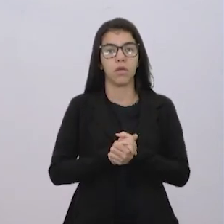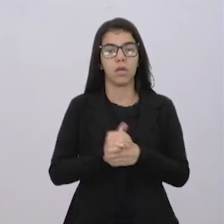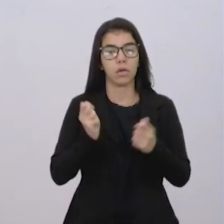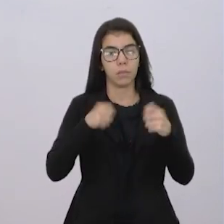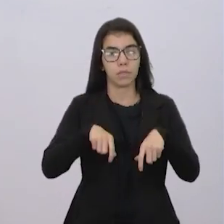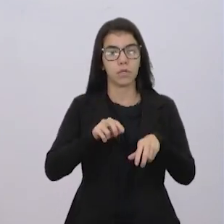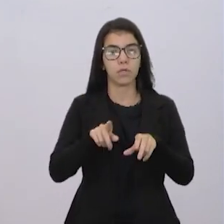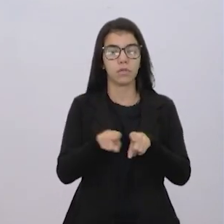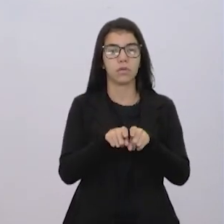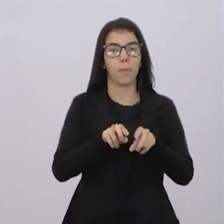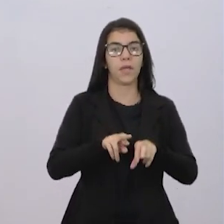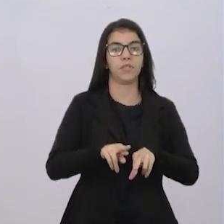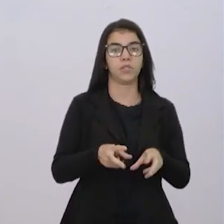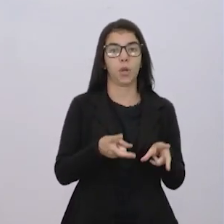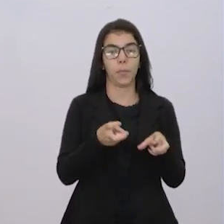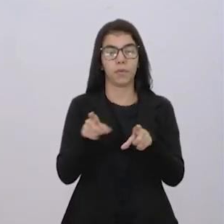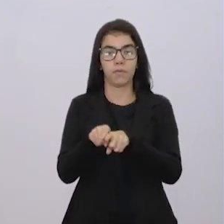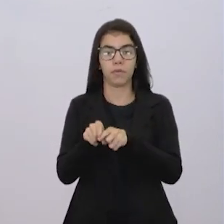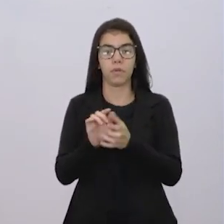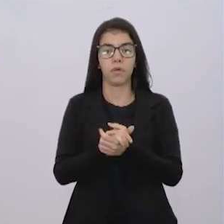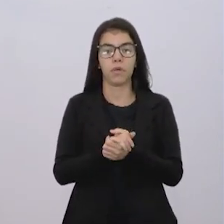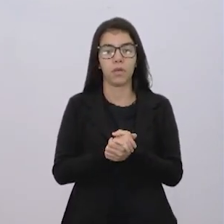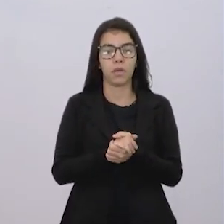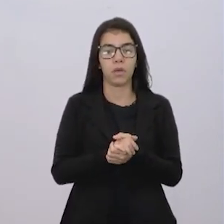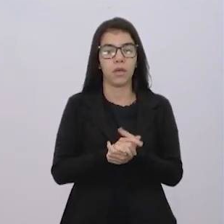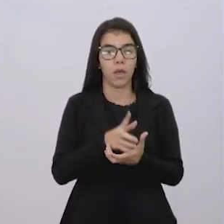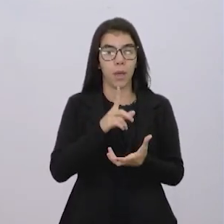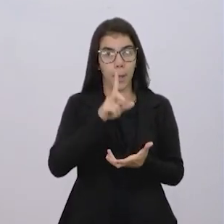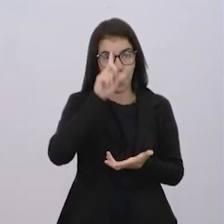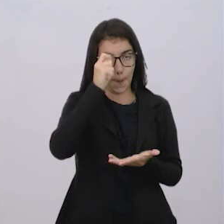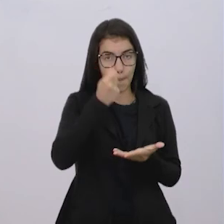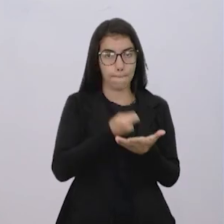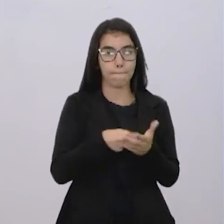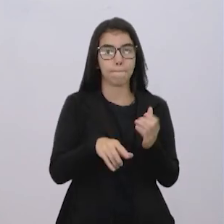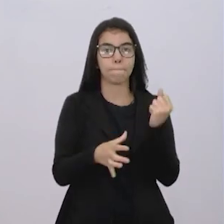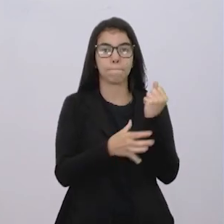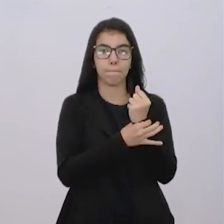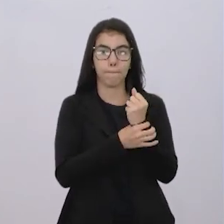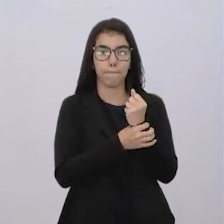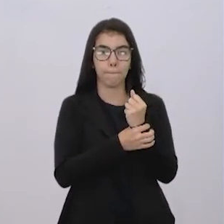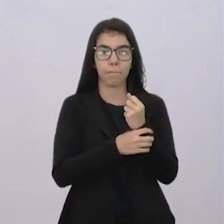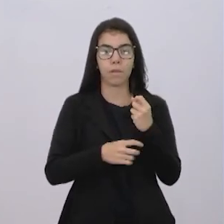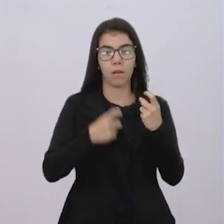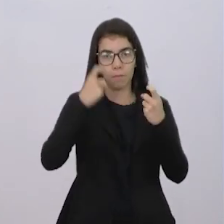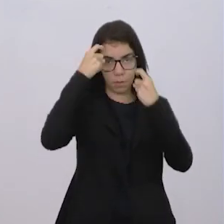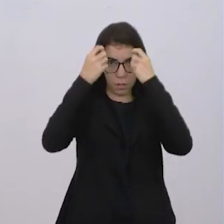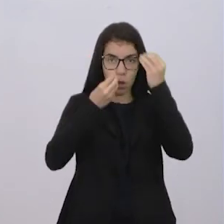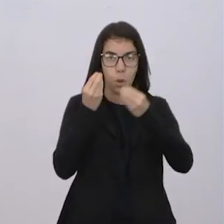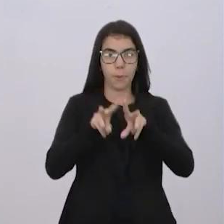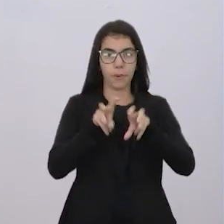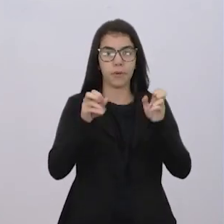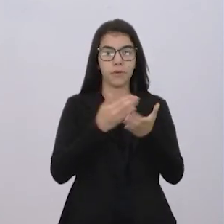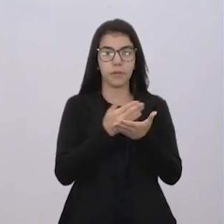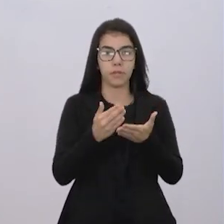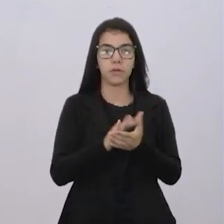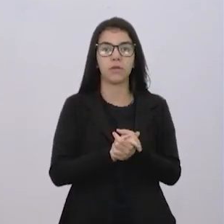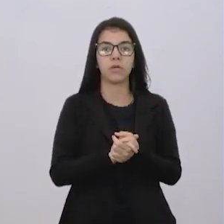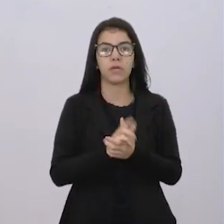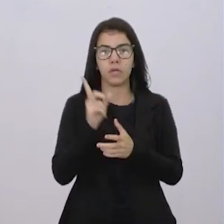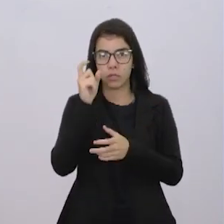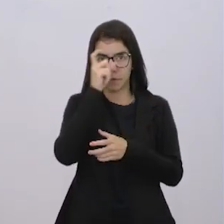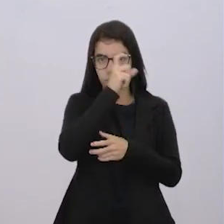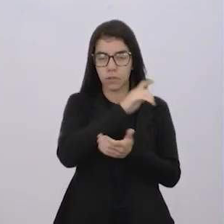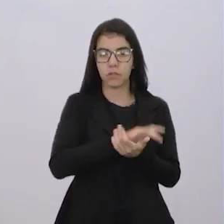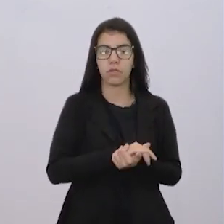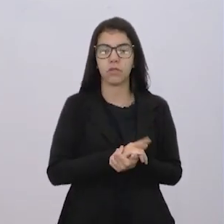inferência, né? De observar, tirar uma conclusão e falar e defender uma ideia a partir de um tema complexo,